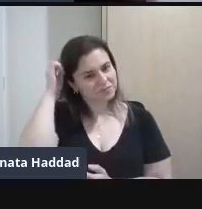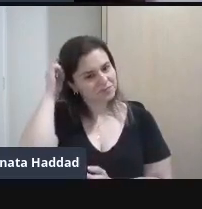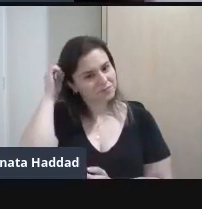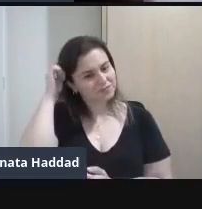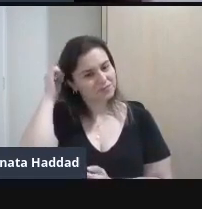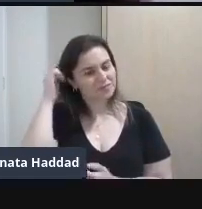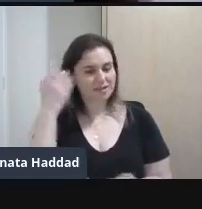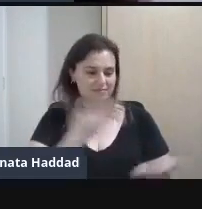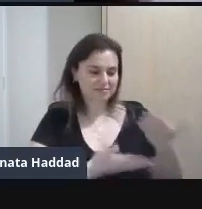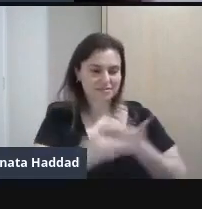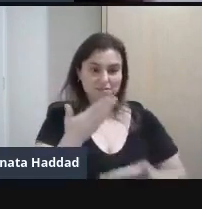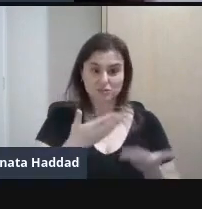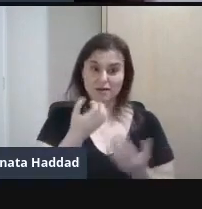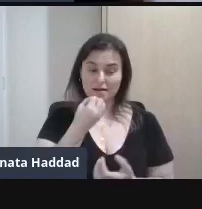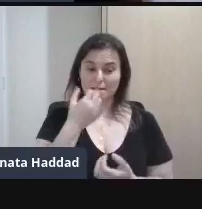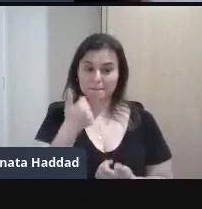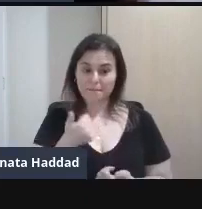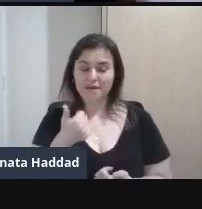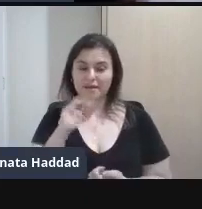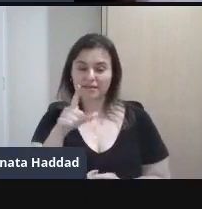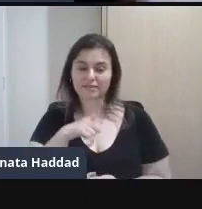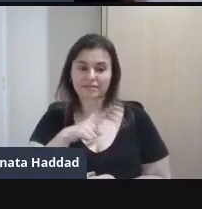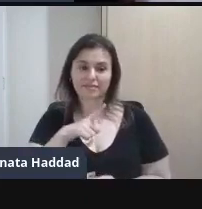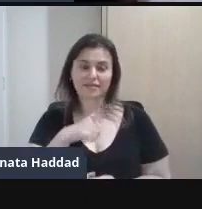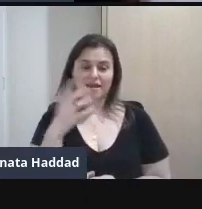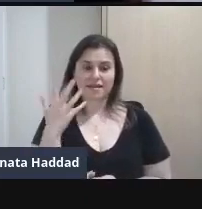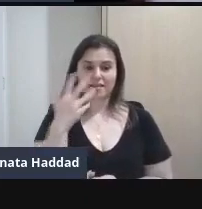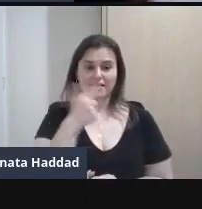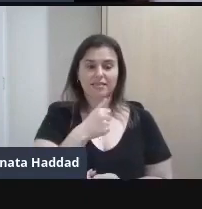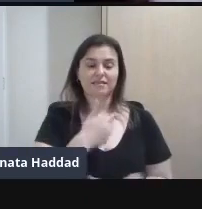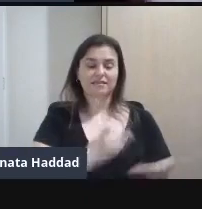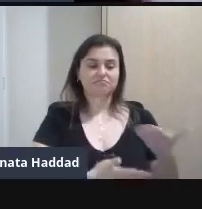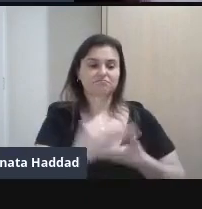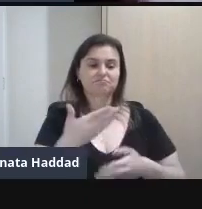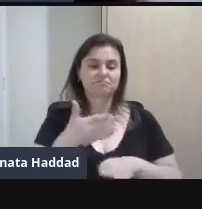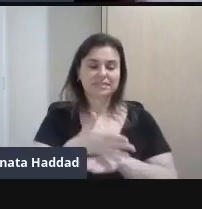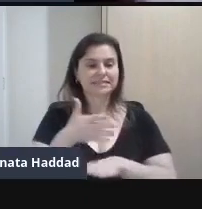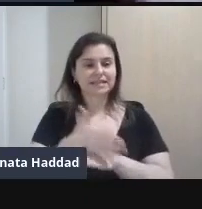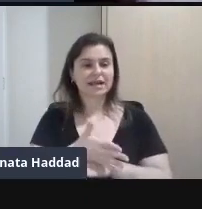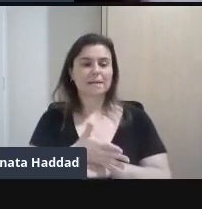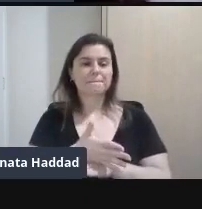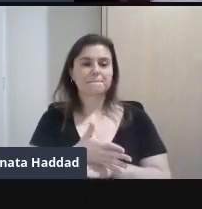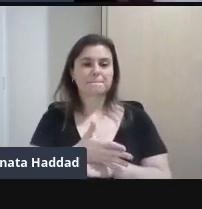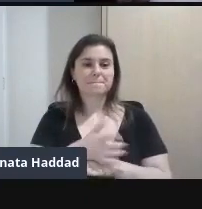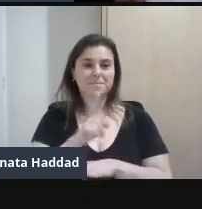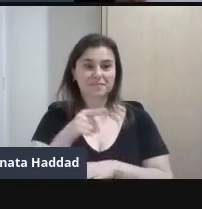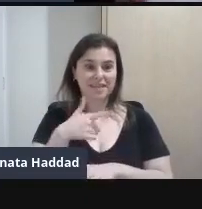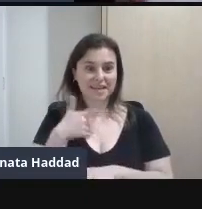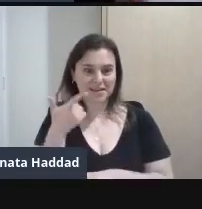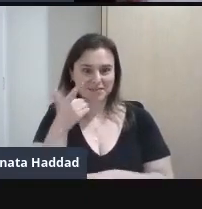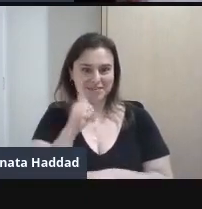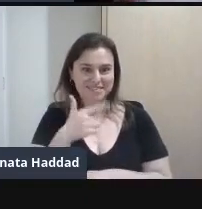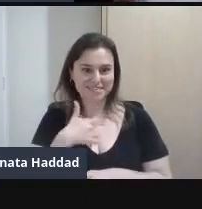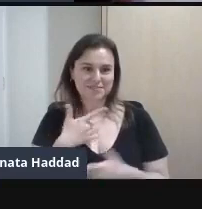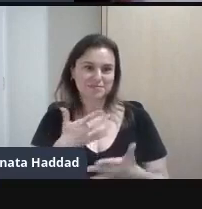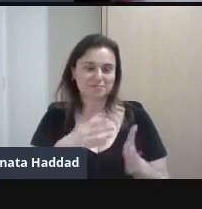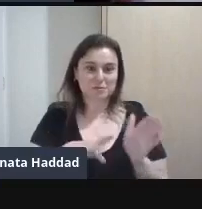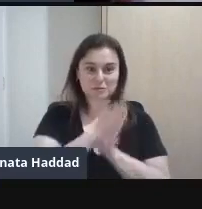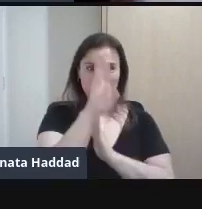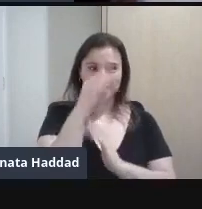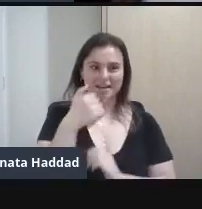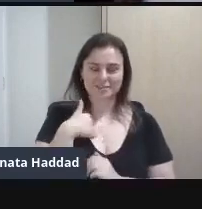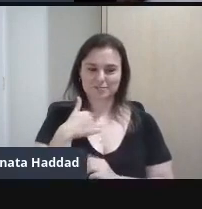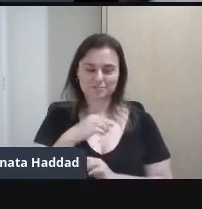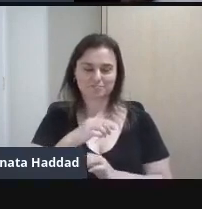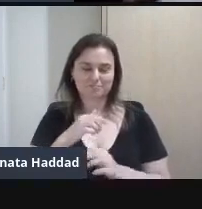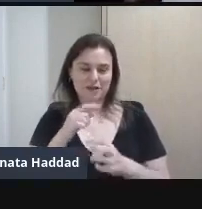Muito bem No meio Uma das lindas Parcerias que ela tem Que fez um sucesso Danado É com os tribalistas Com Carlinhos Brau A Marisa